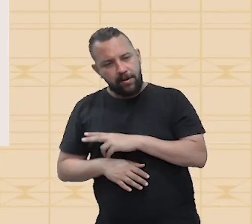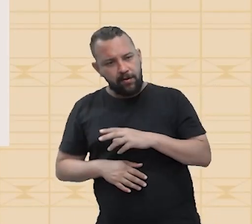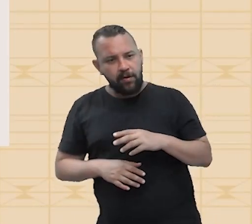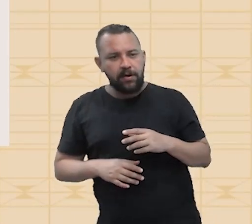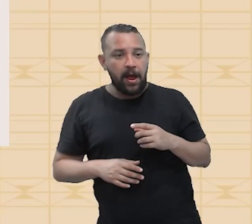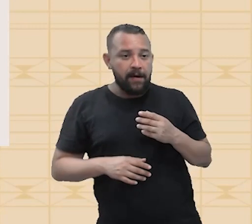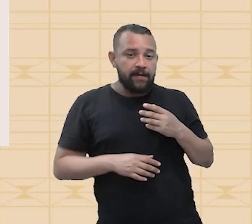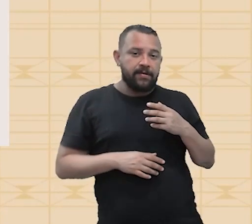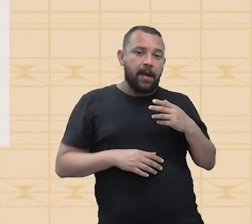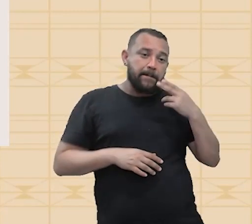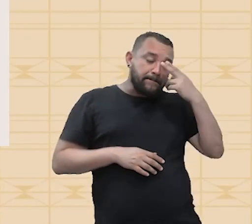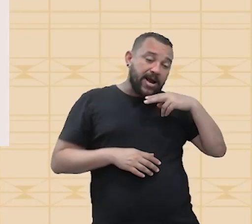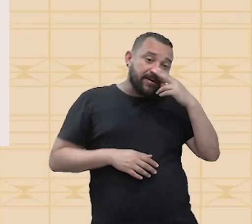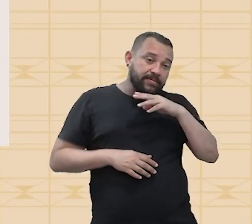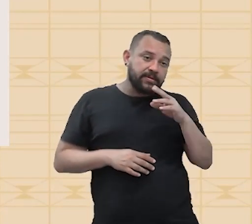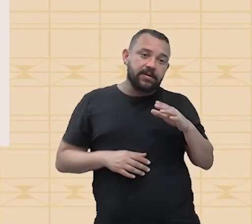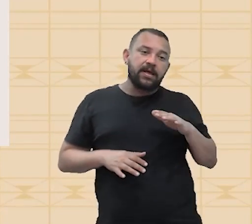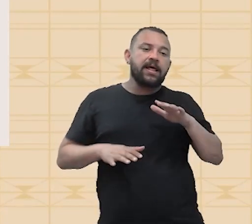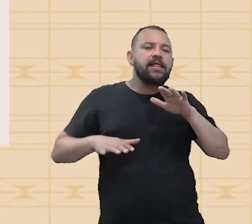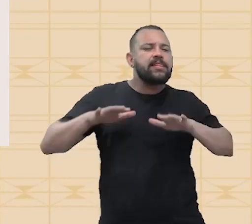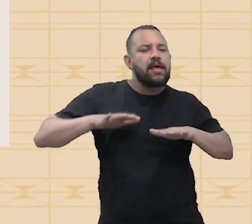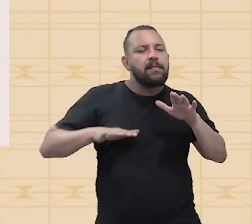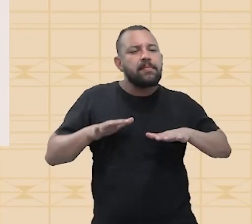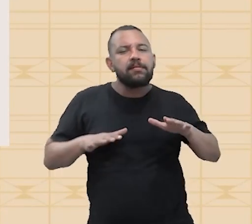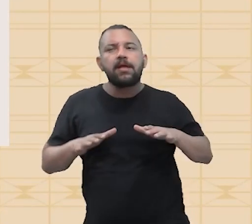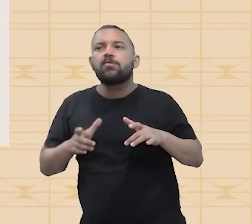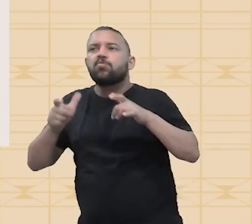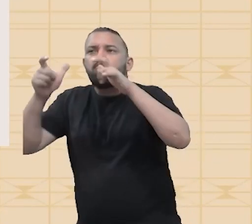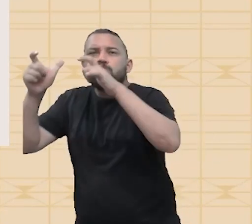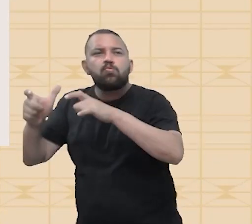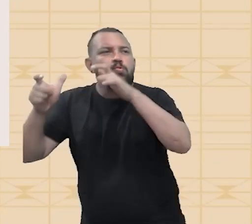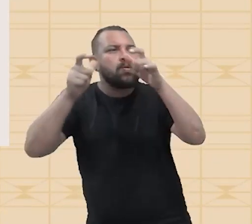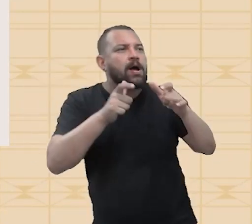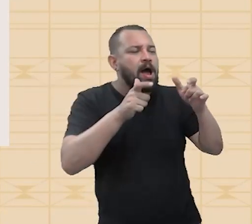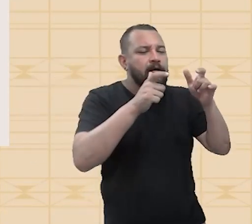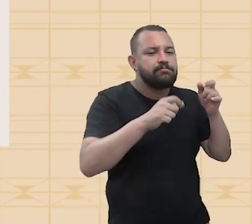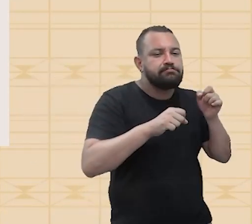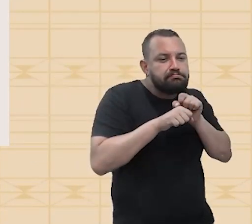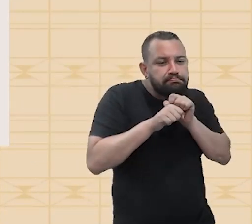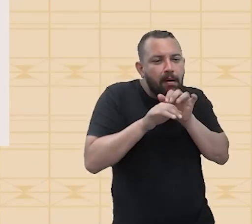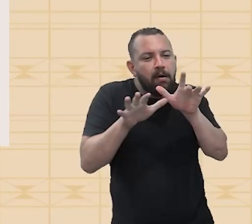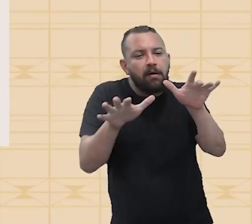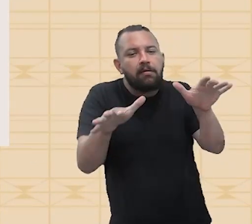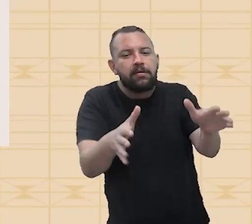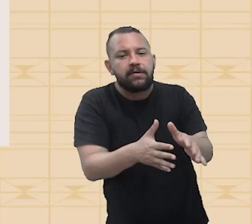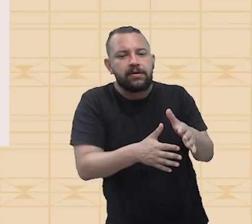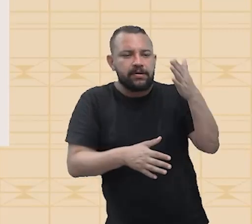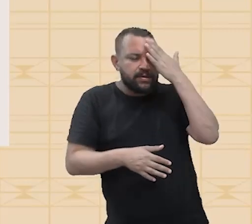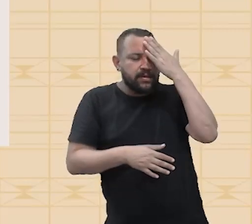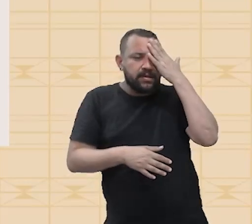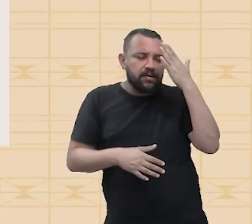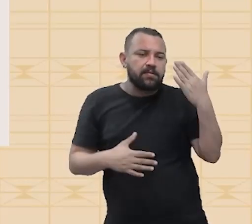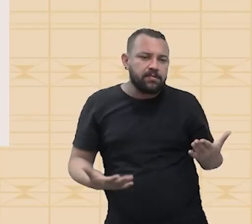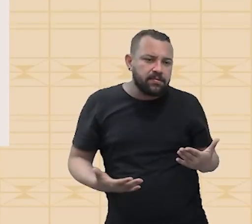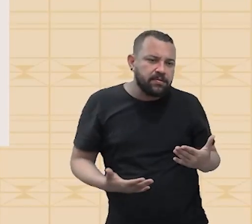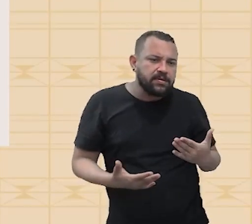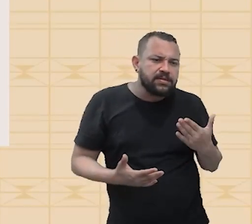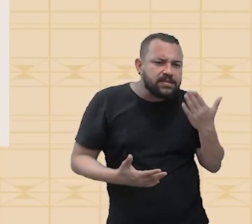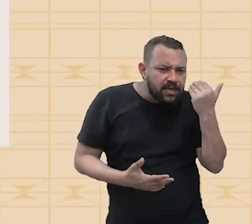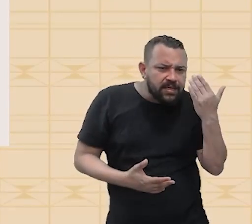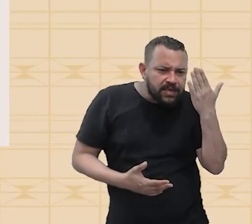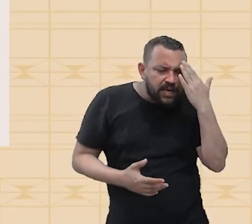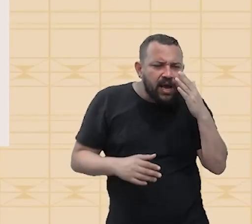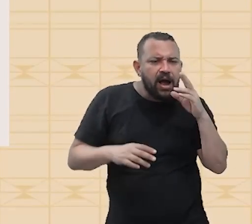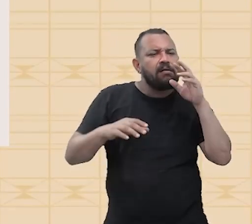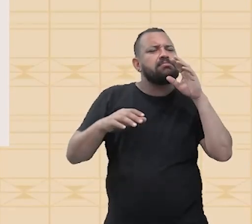mesma velocidade, dependendo do meio material por onde ele se propaga. Não sei se você sabe, meu, meu pequeno gafanhoto. Você que tá